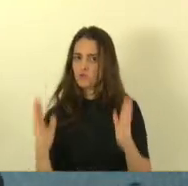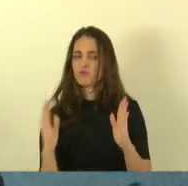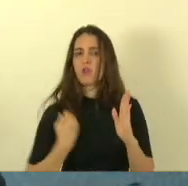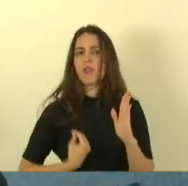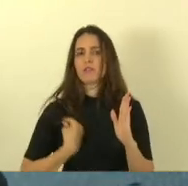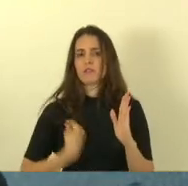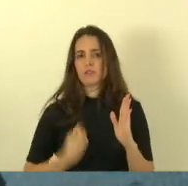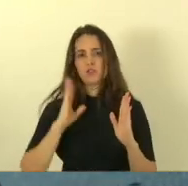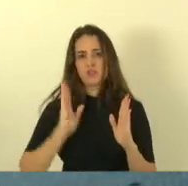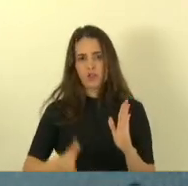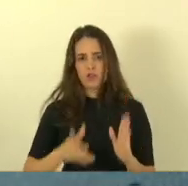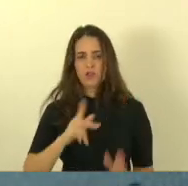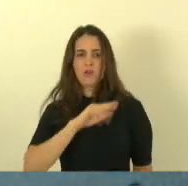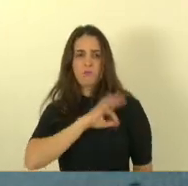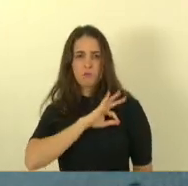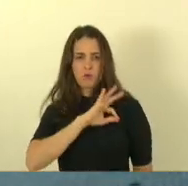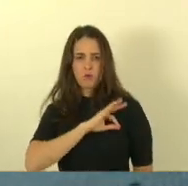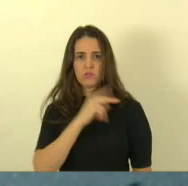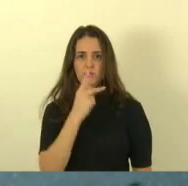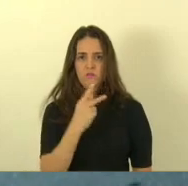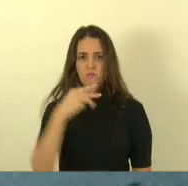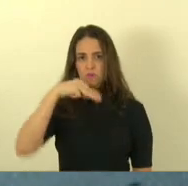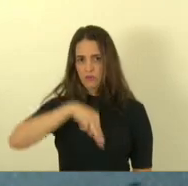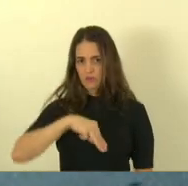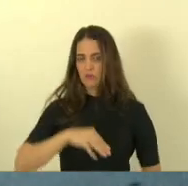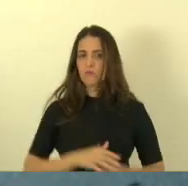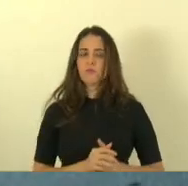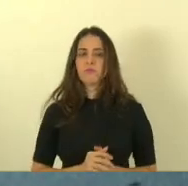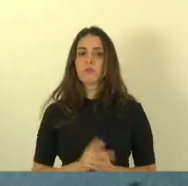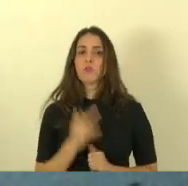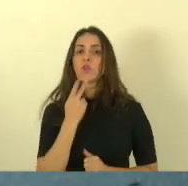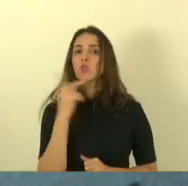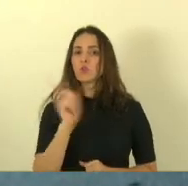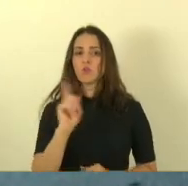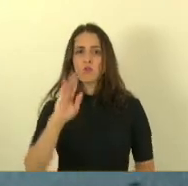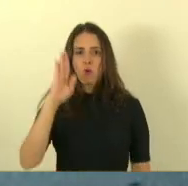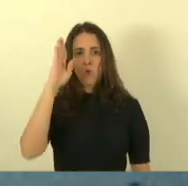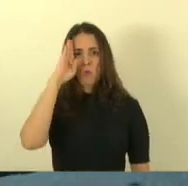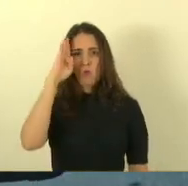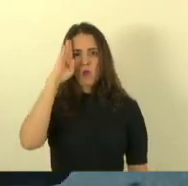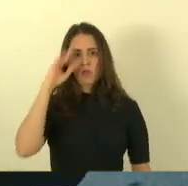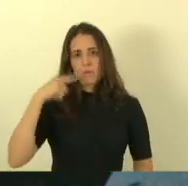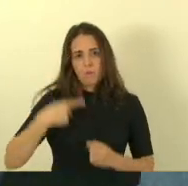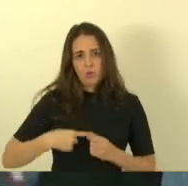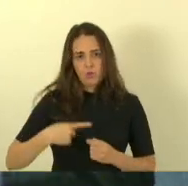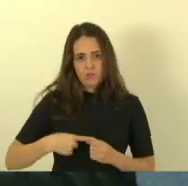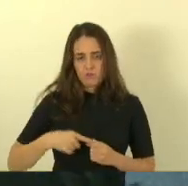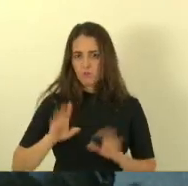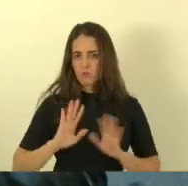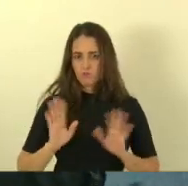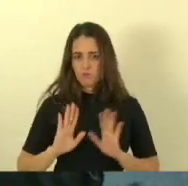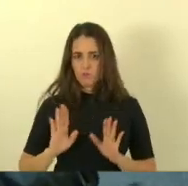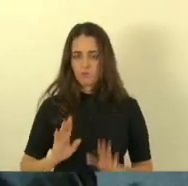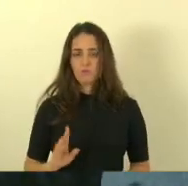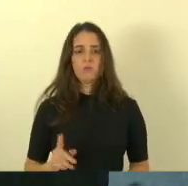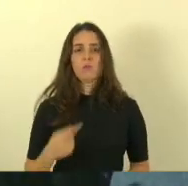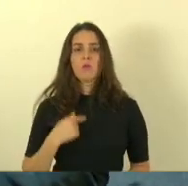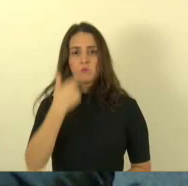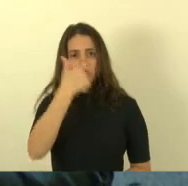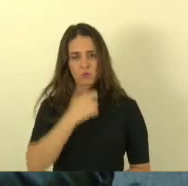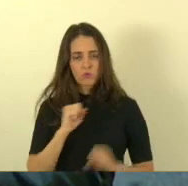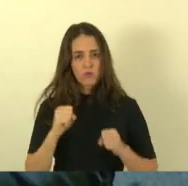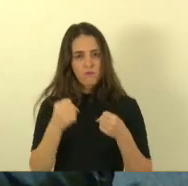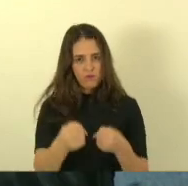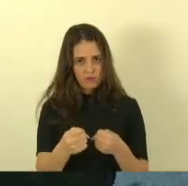não estamos aqui entrando no mérito de falar da guarda municipal até porque uma das pessoas que mais defende a guarda municipal nesse estado somos